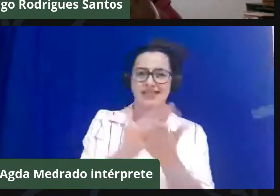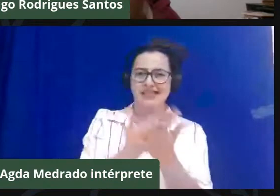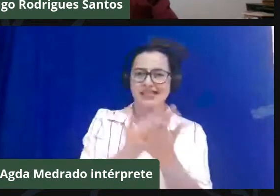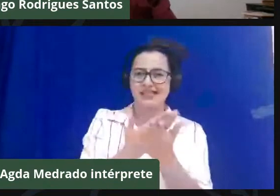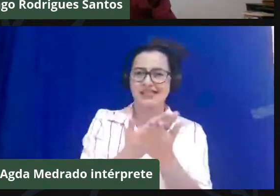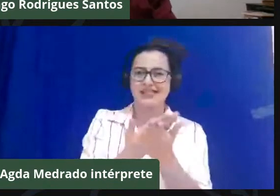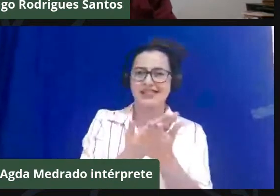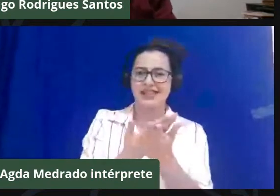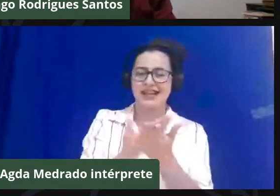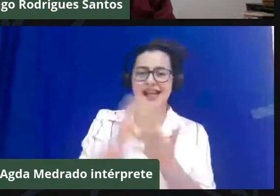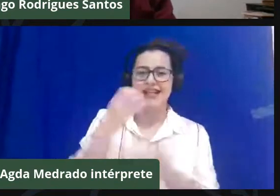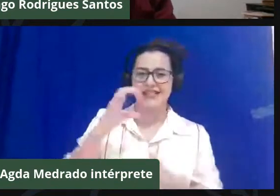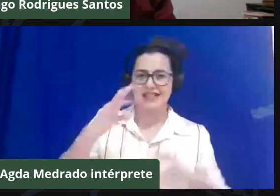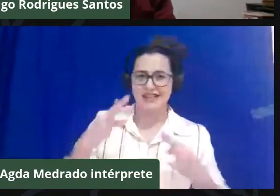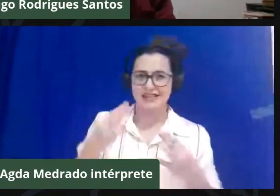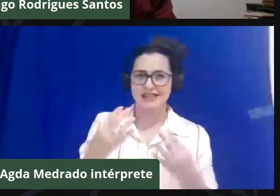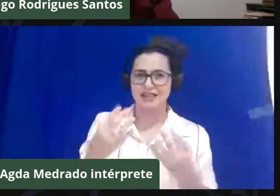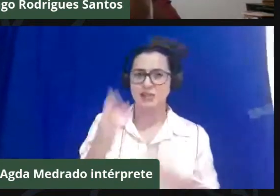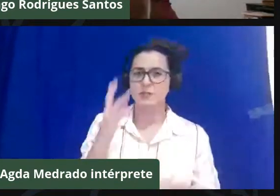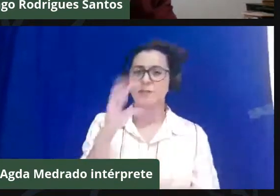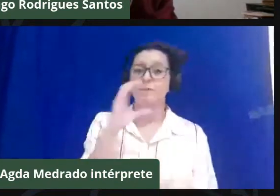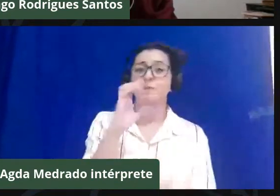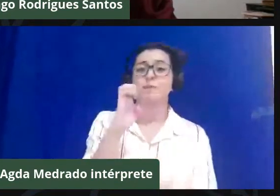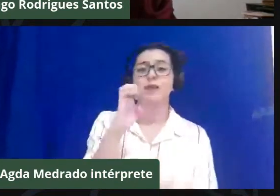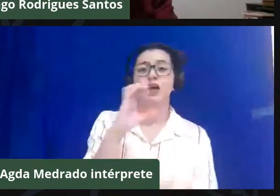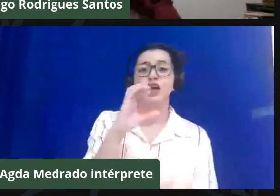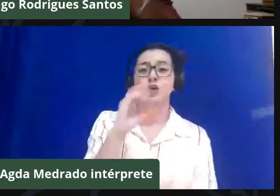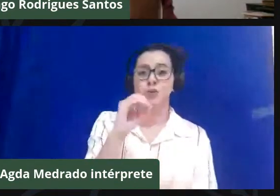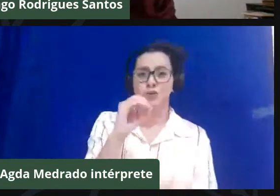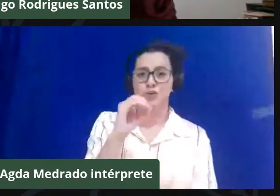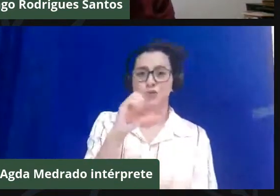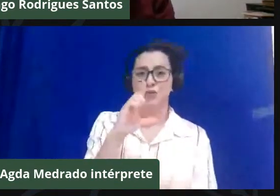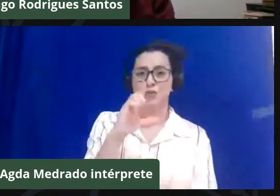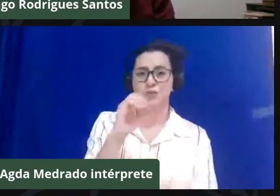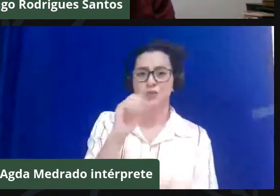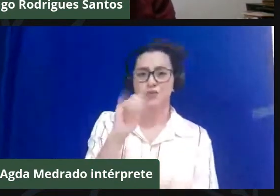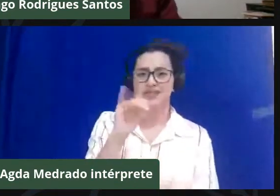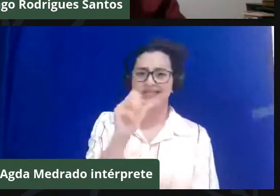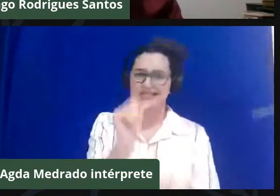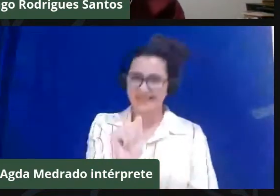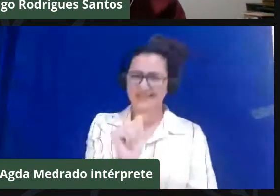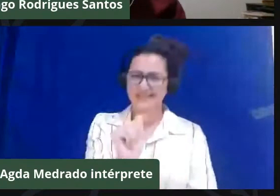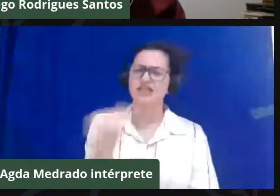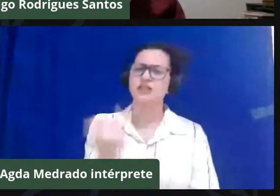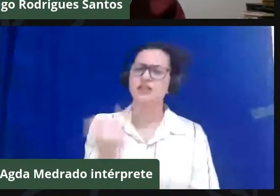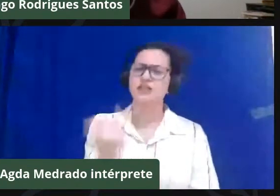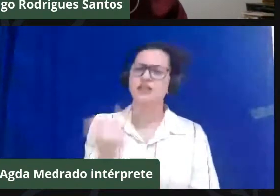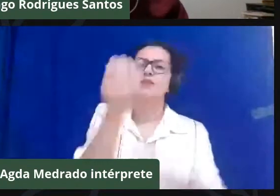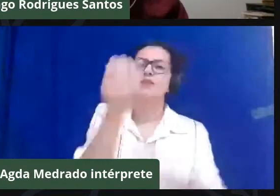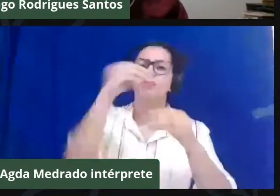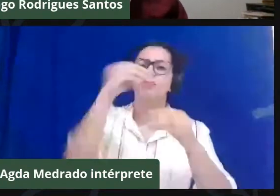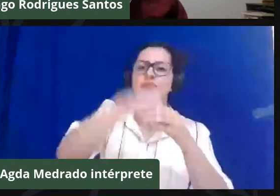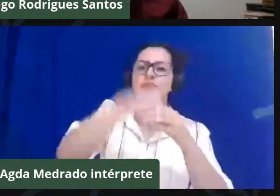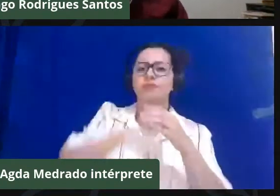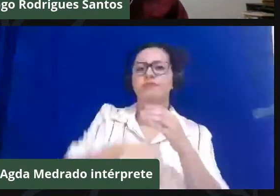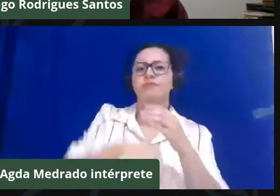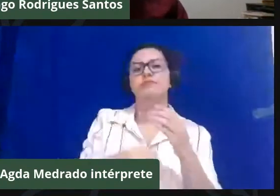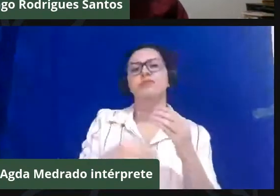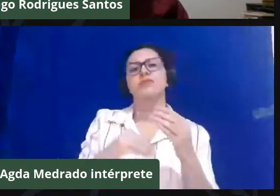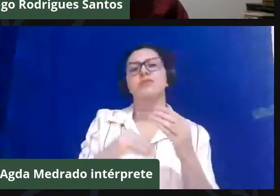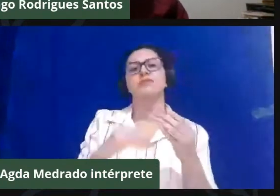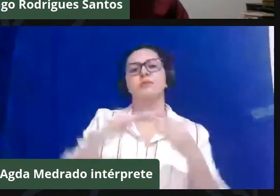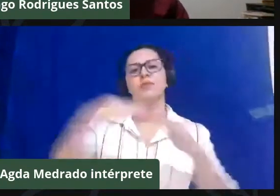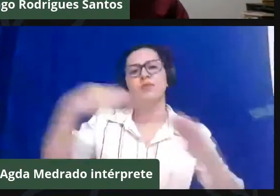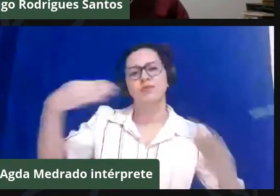a discussão de ecologia é uma discussão fortíssima dentro da biologia como um todo. E o trabalho da monografia de